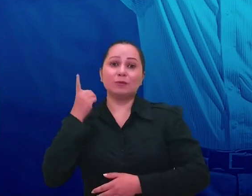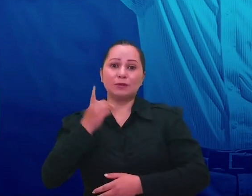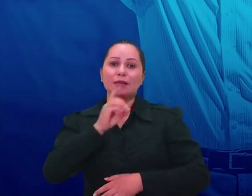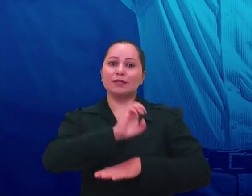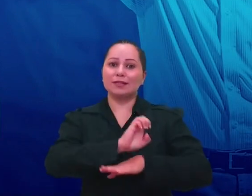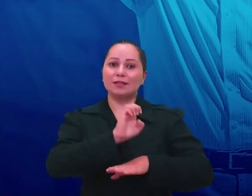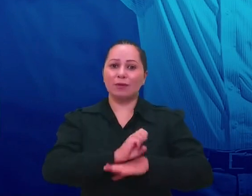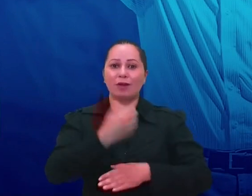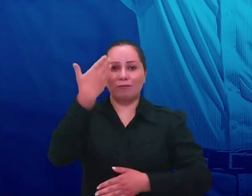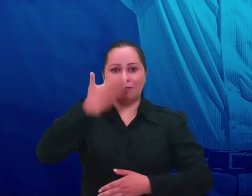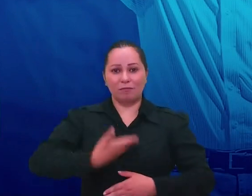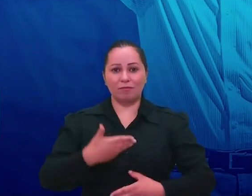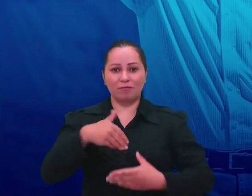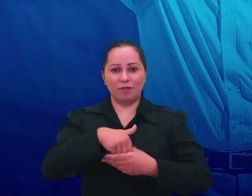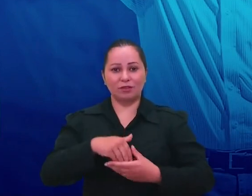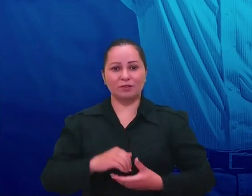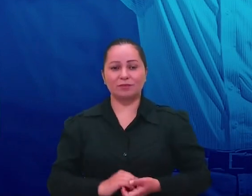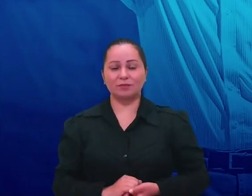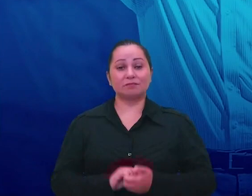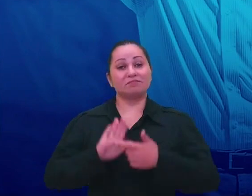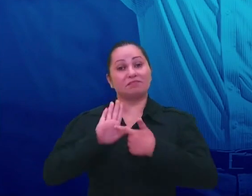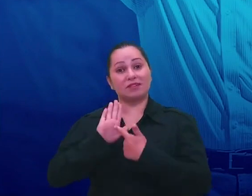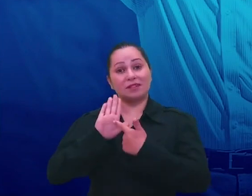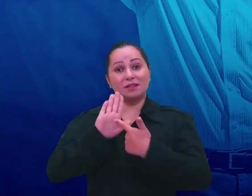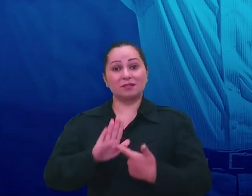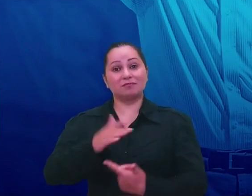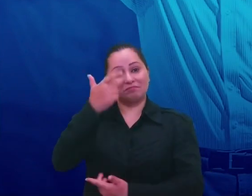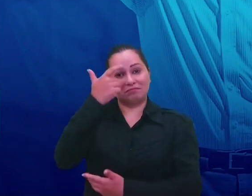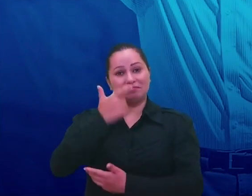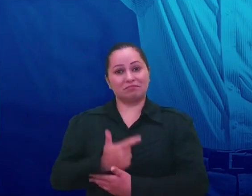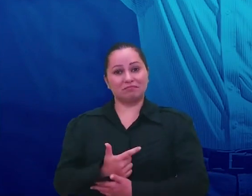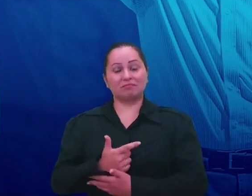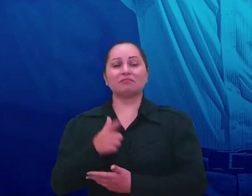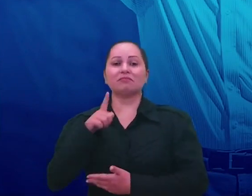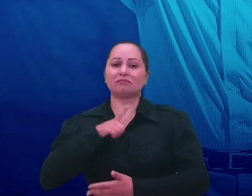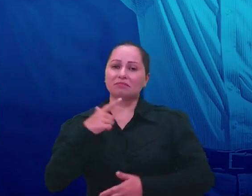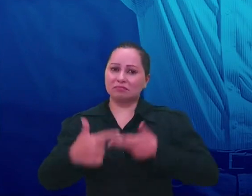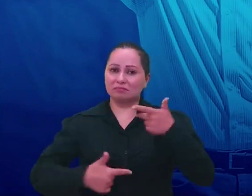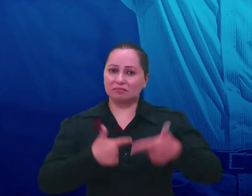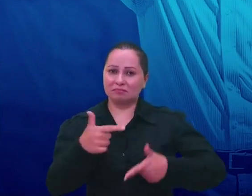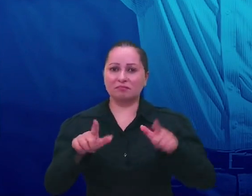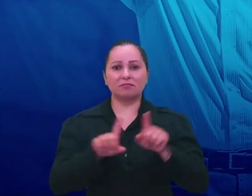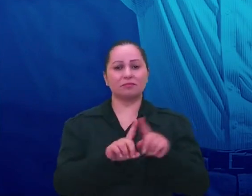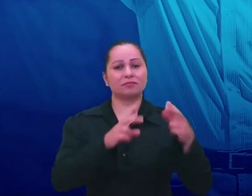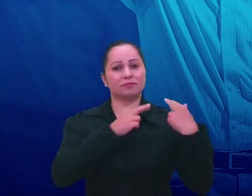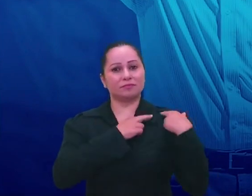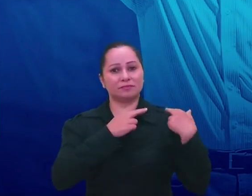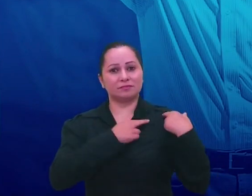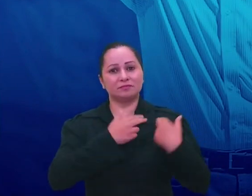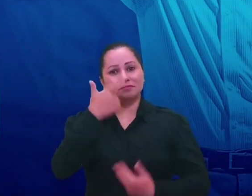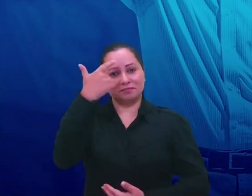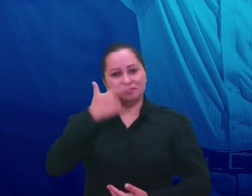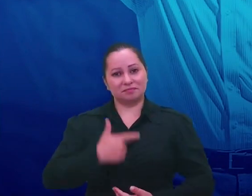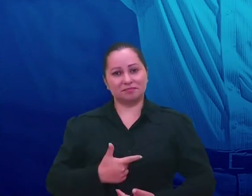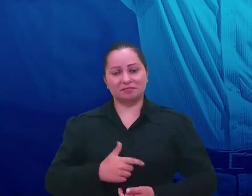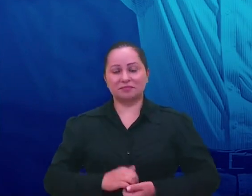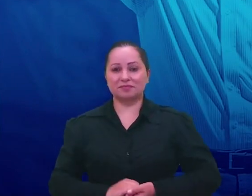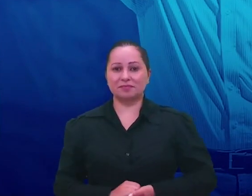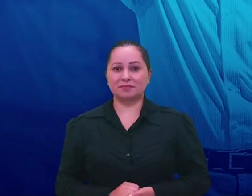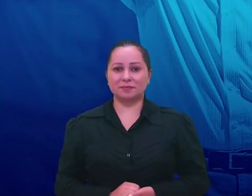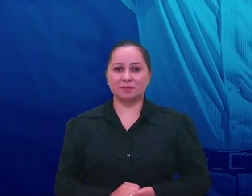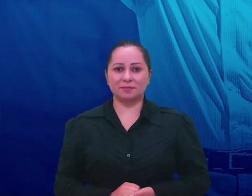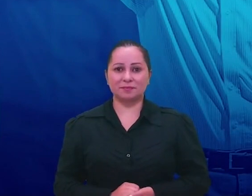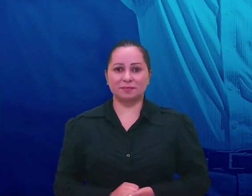estadual é Clemente, 12, 9, 9, 9. Estou te apresentando o meu nome, com trabalho e responsabilidade, Caio Ferreira, 12,